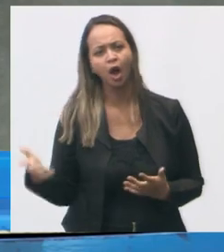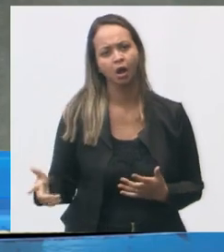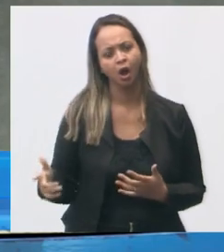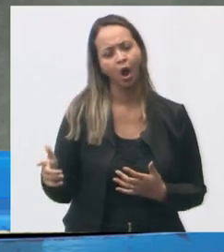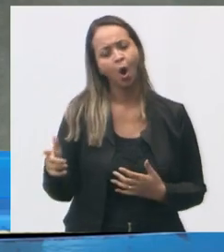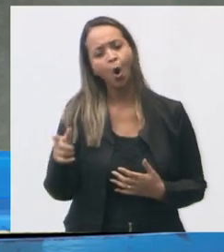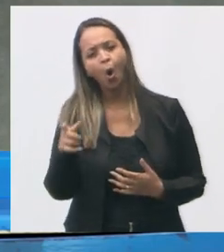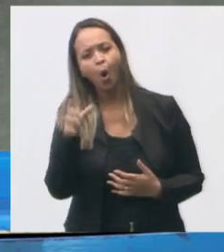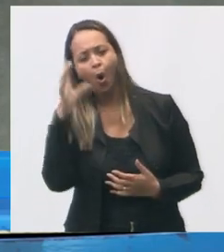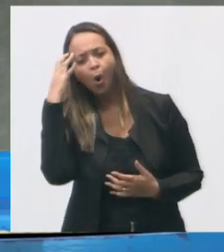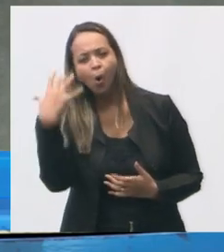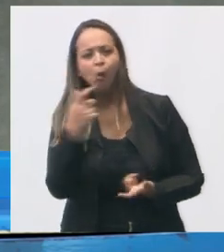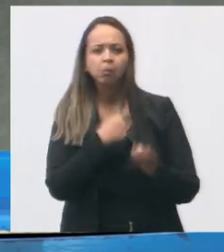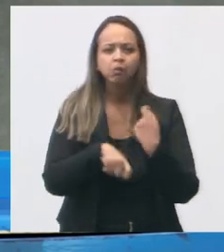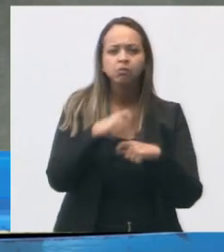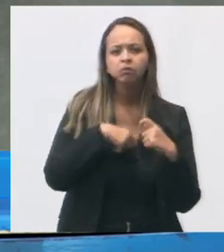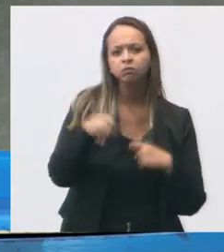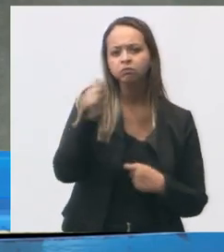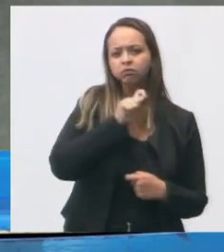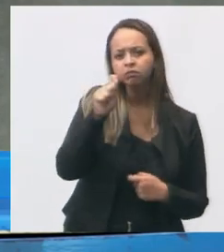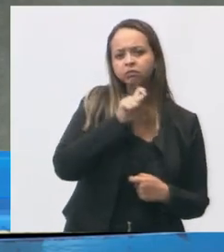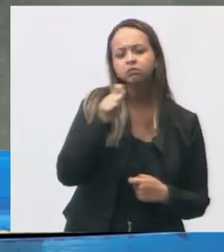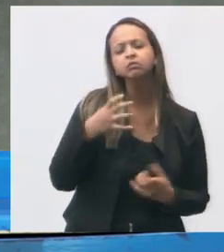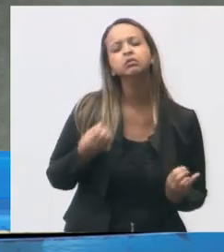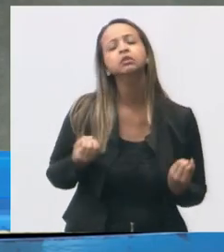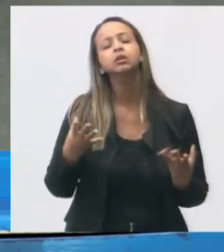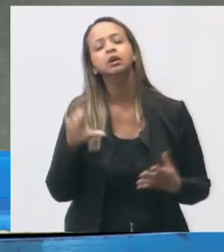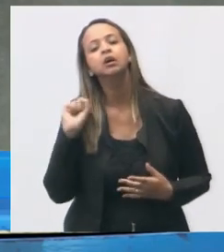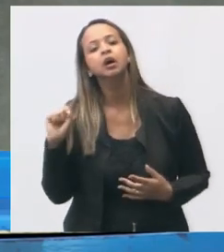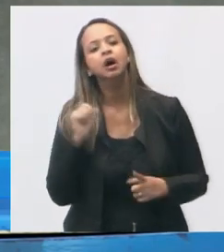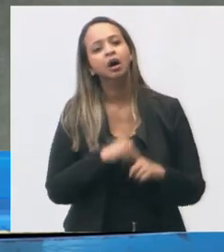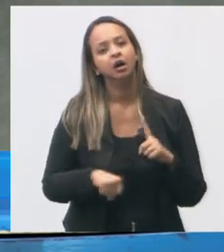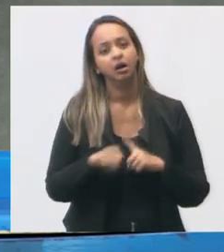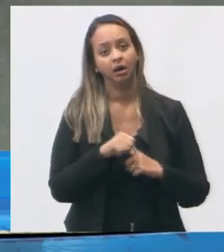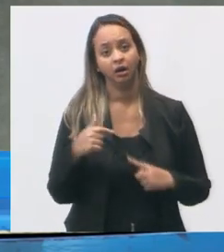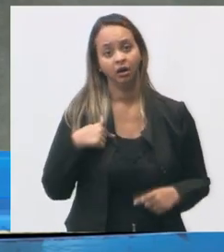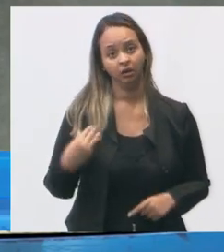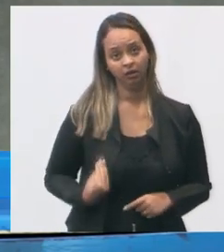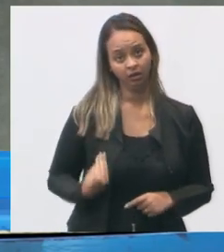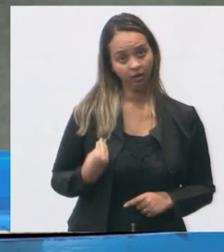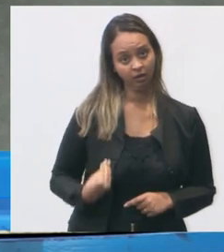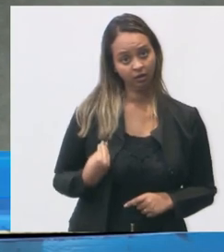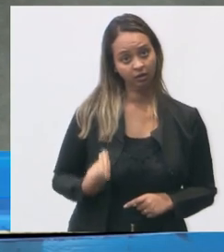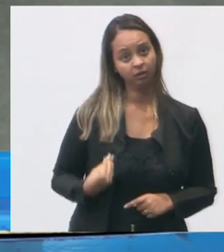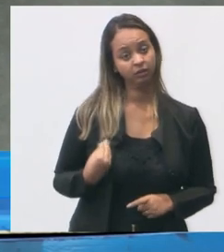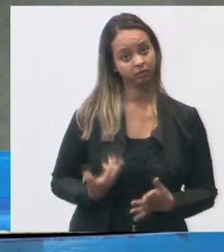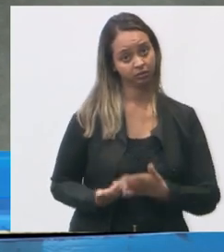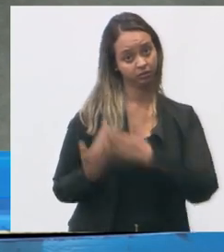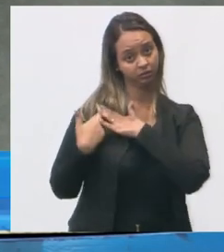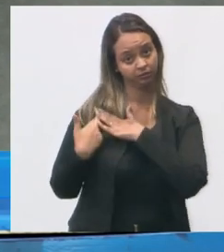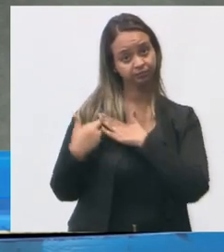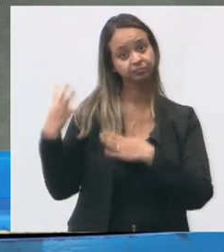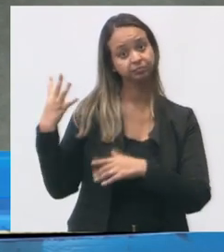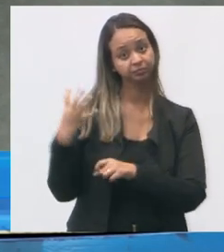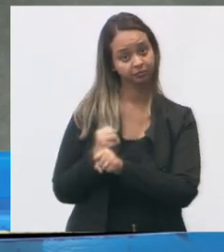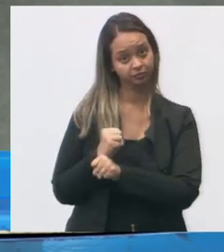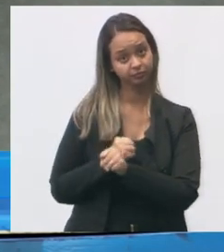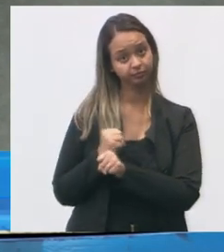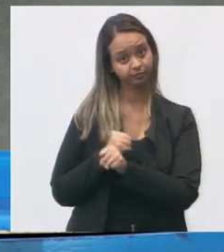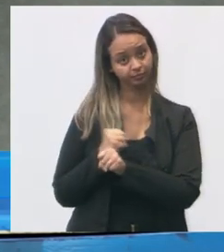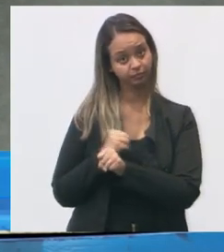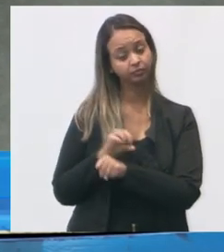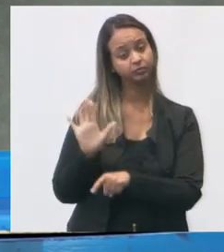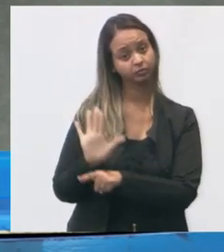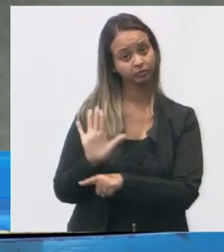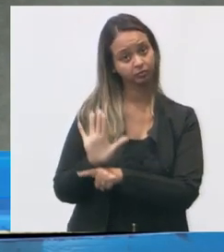Mas o que que a sociedade está dando para esse jovem? E eu estou lá, eu assumi a responsabilidade de quatro anos para